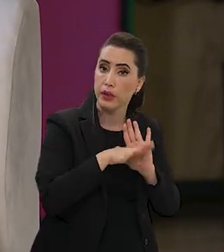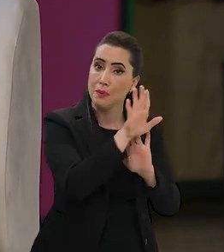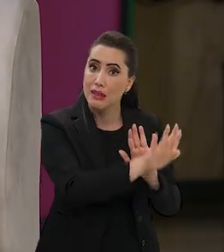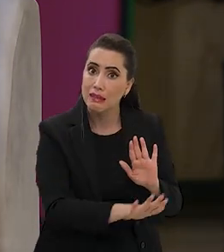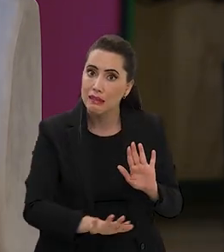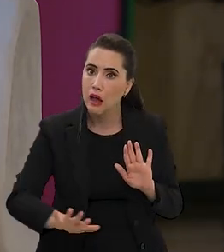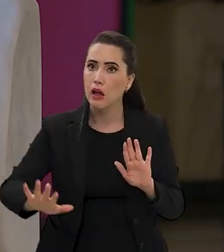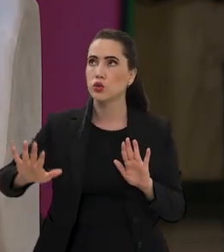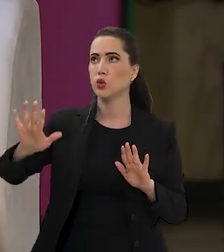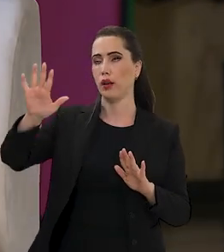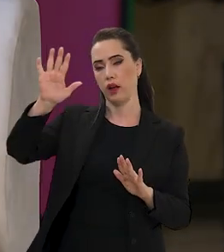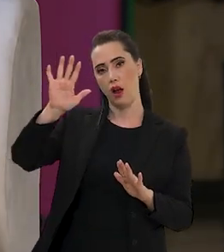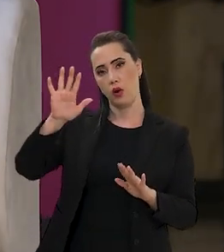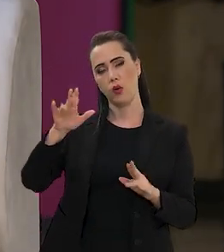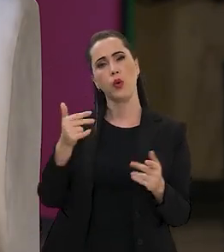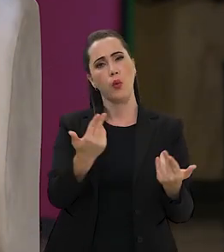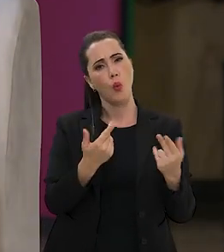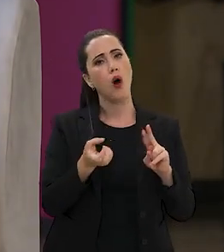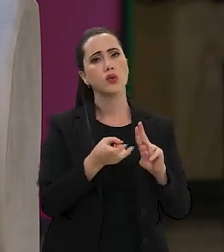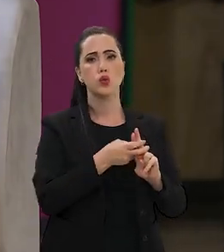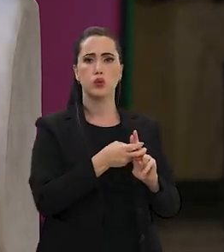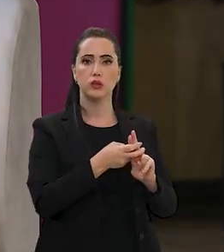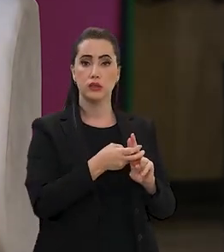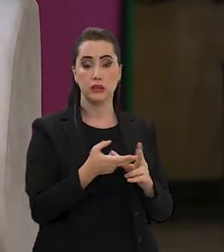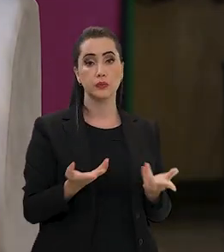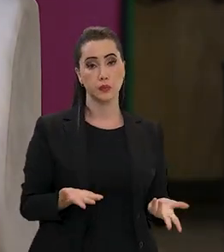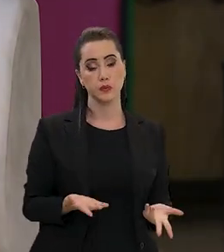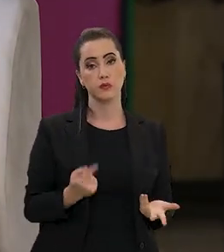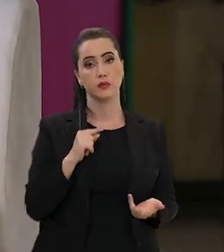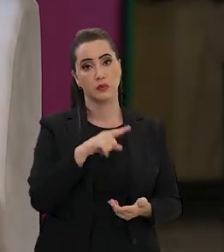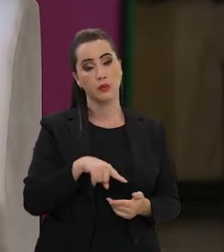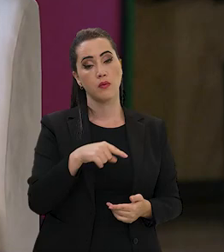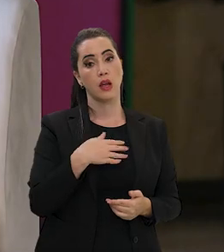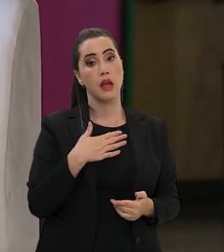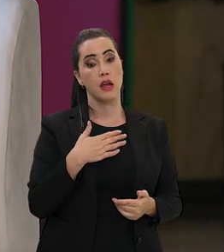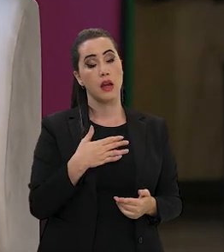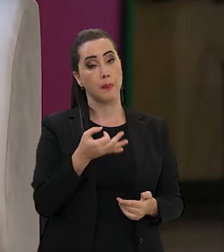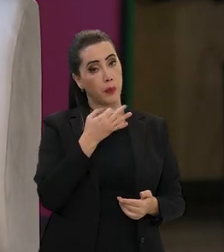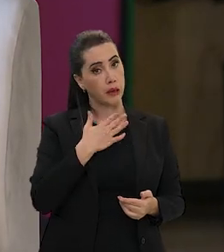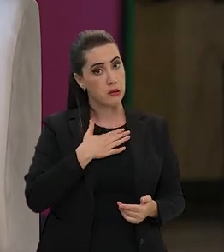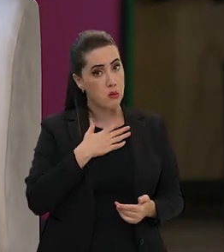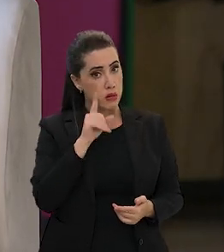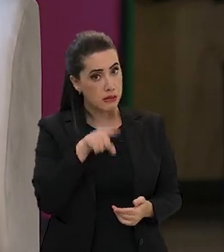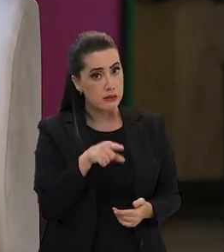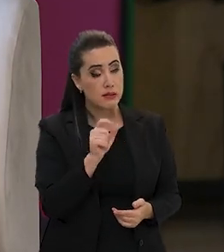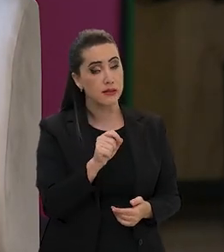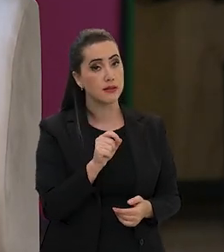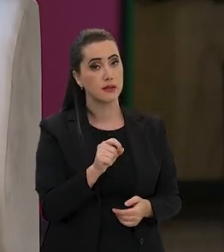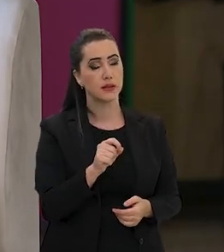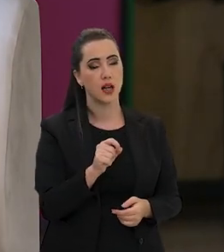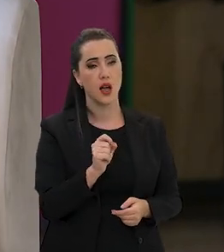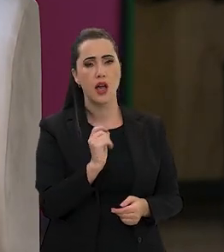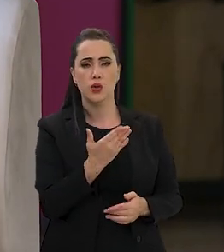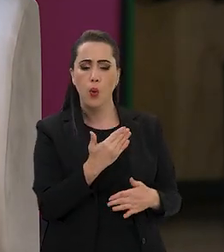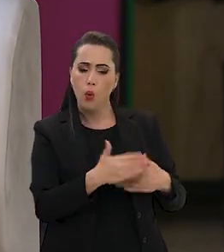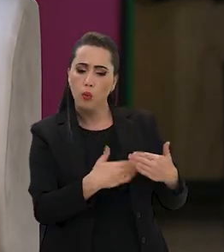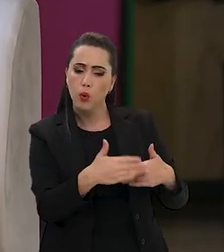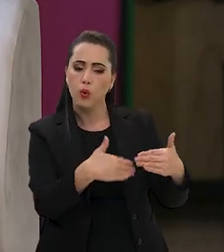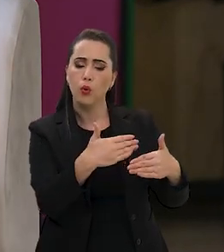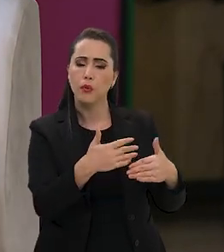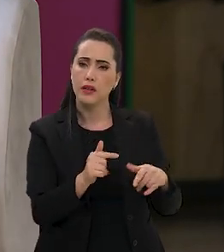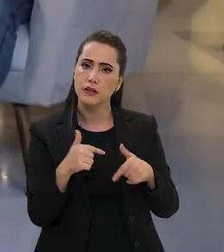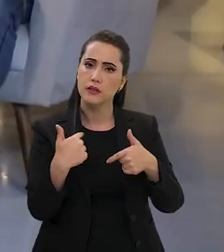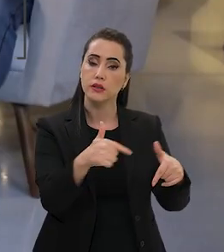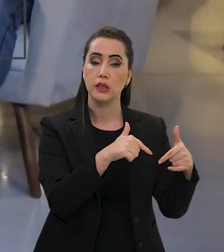verdade, é um programa que é nacional, assim como a gente tem um sistema único de saúde? Então, eu acho que nós, esses